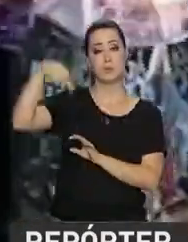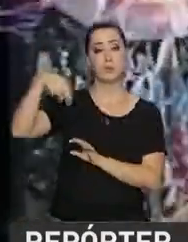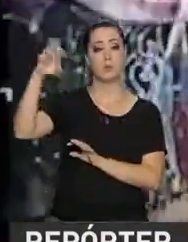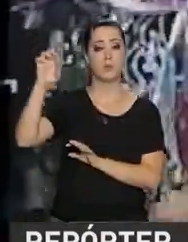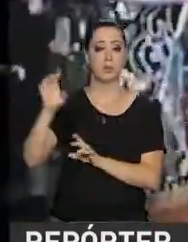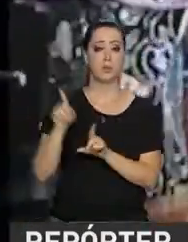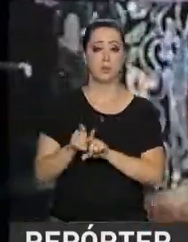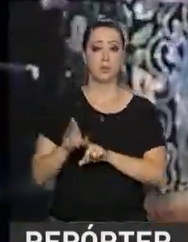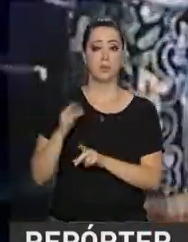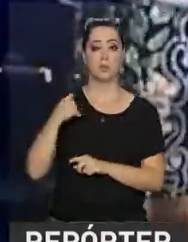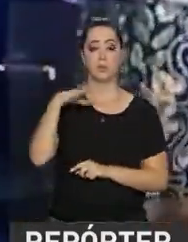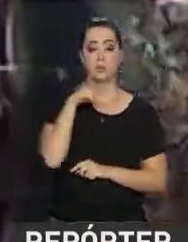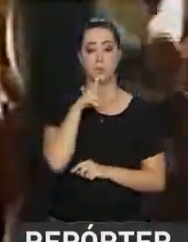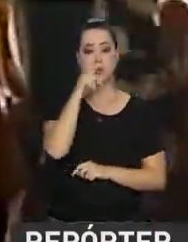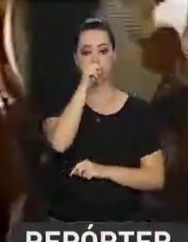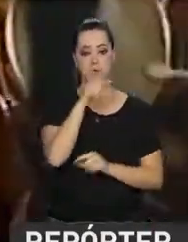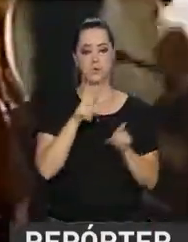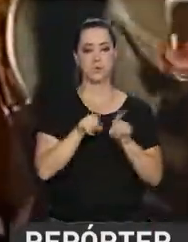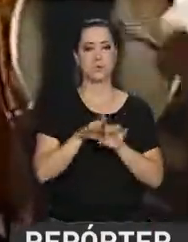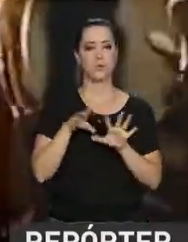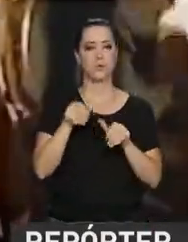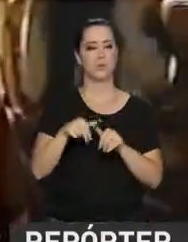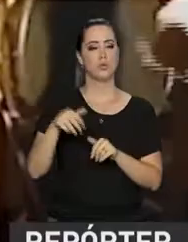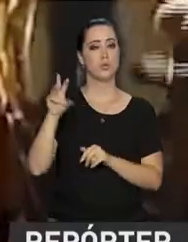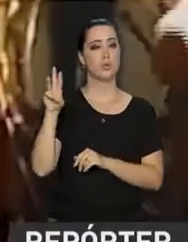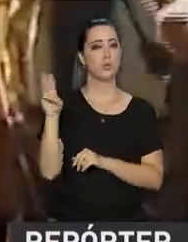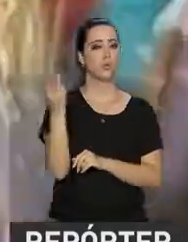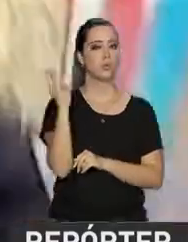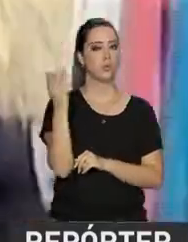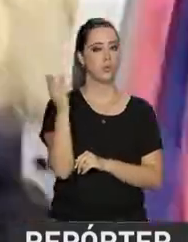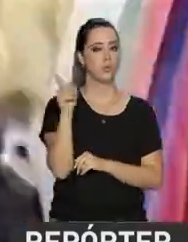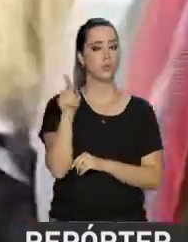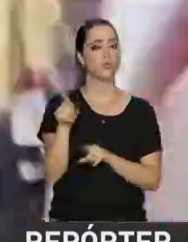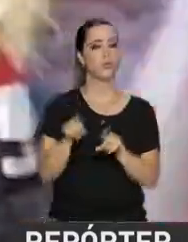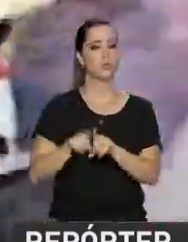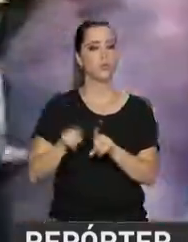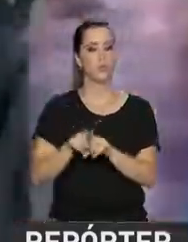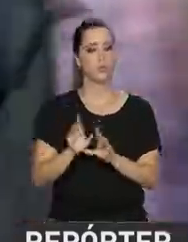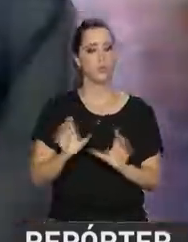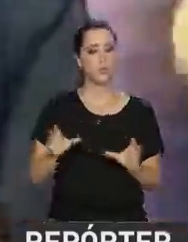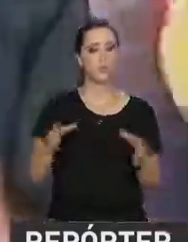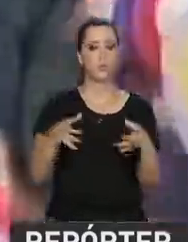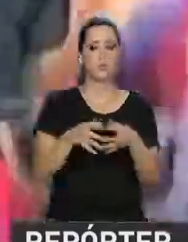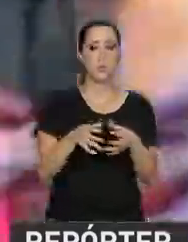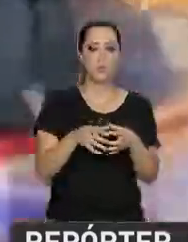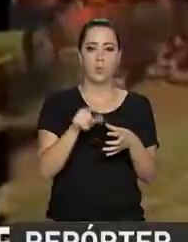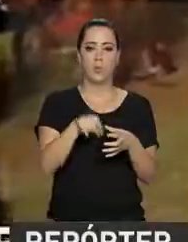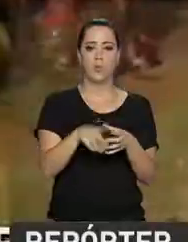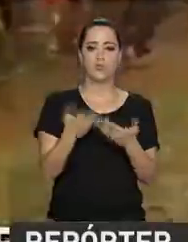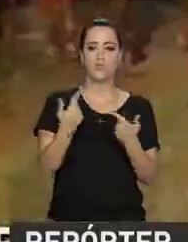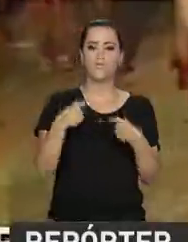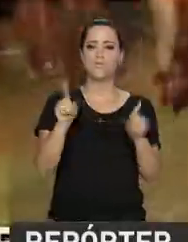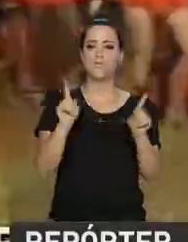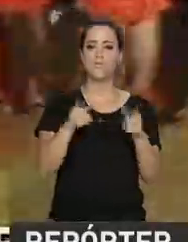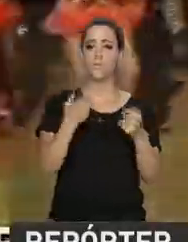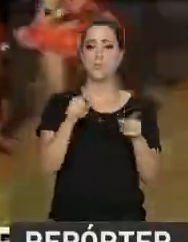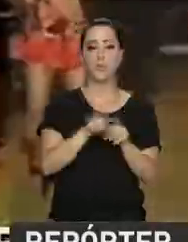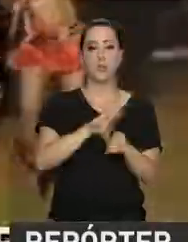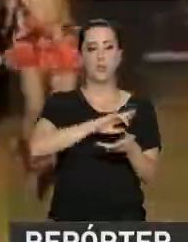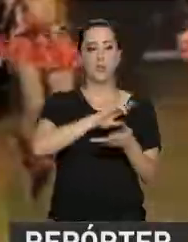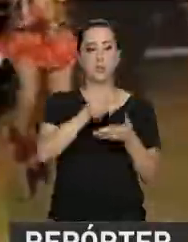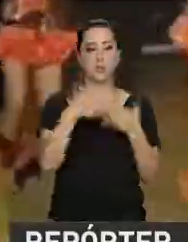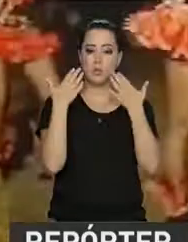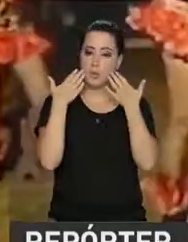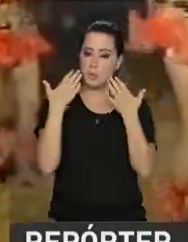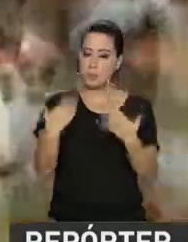e mais fortemente em todo o estado do Maranhão, é também um complexo ritualístico, que envolve formas